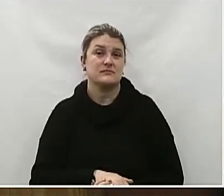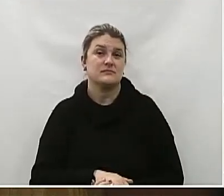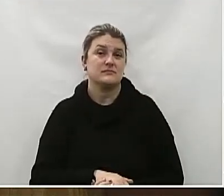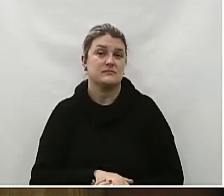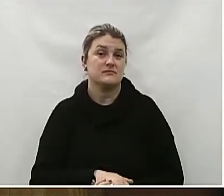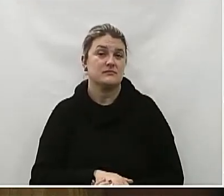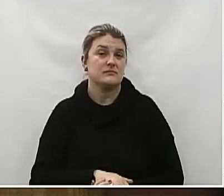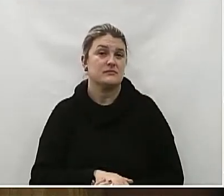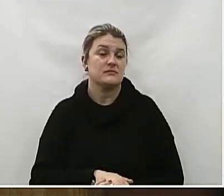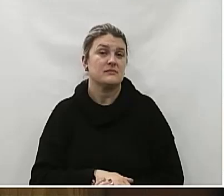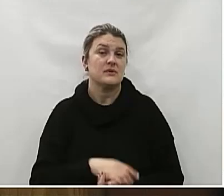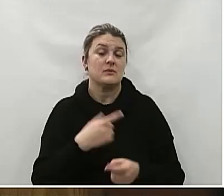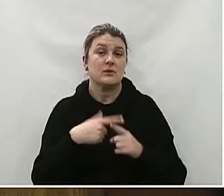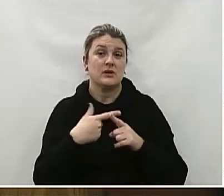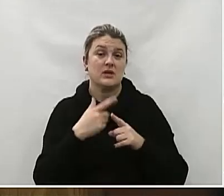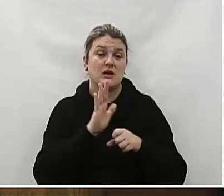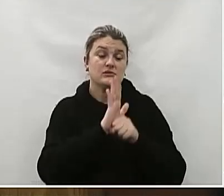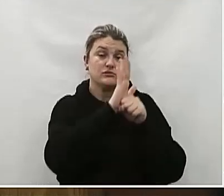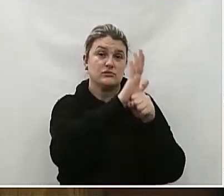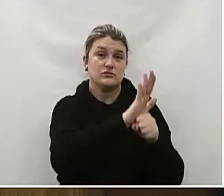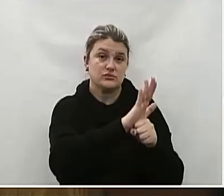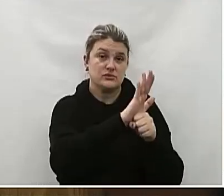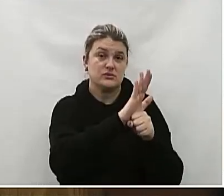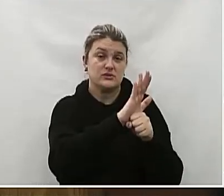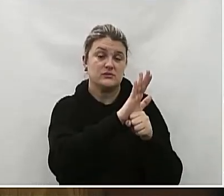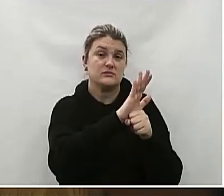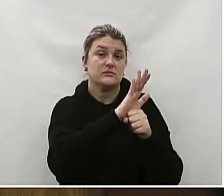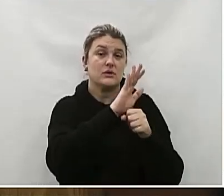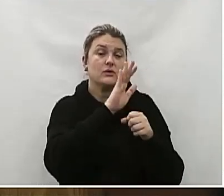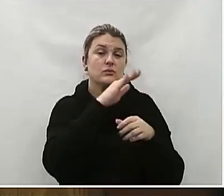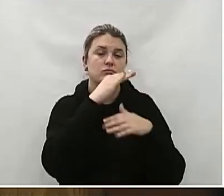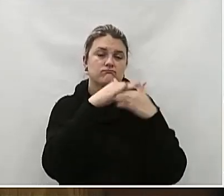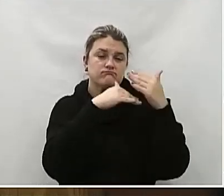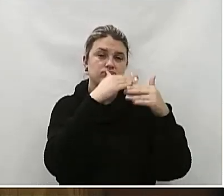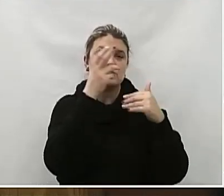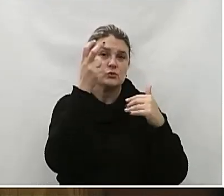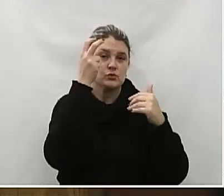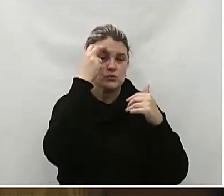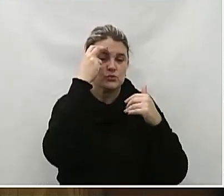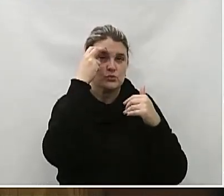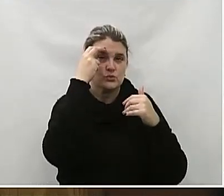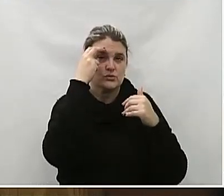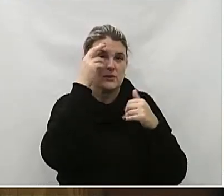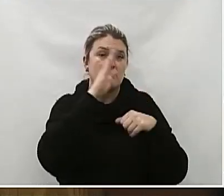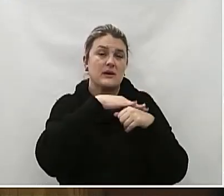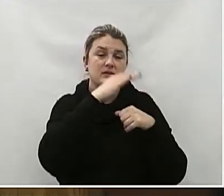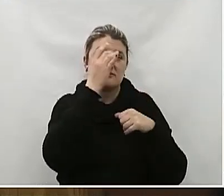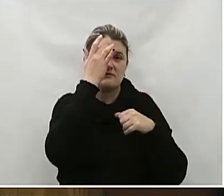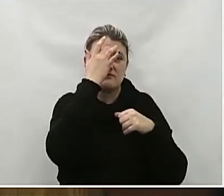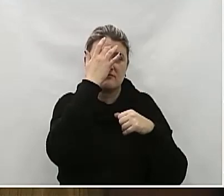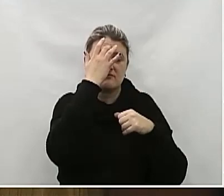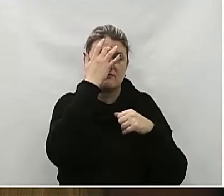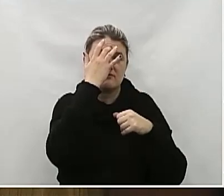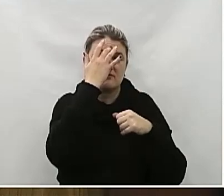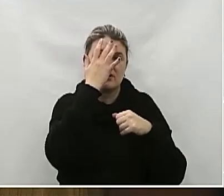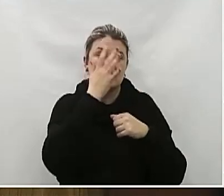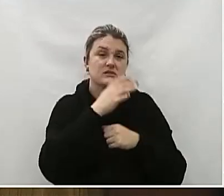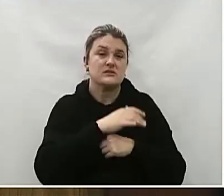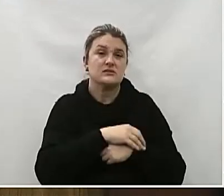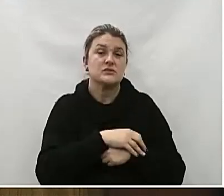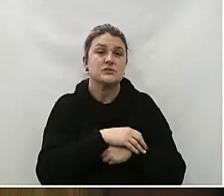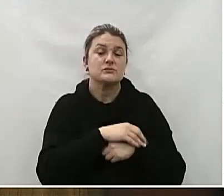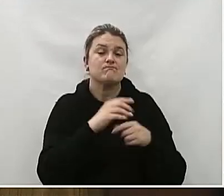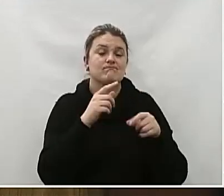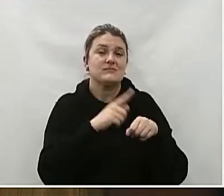entes queridos Ela também Contribui Para a preservação De tradições Culturais E religiosas Além de facilitar O processo De despedida Em um